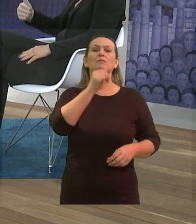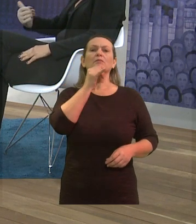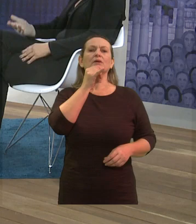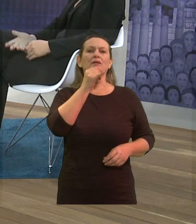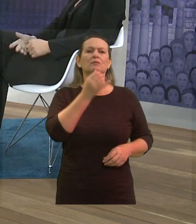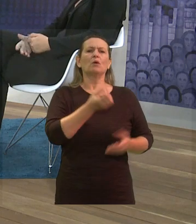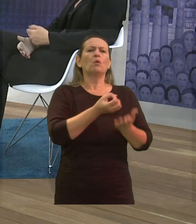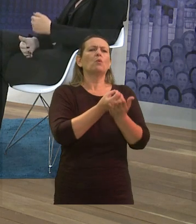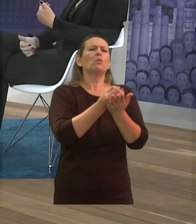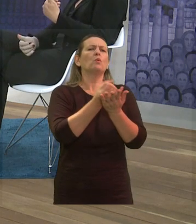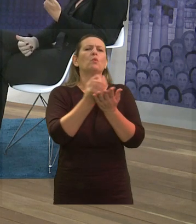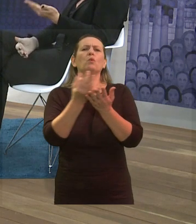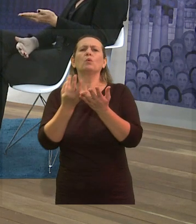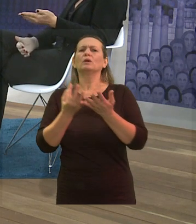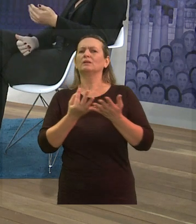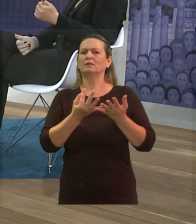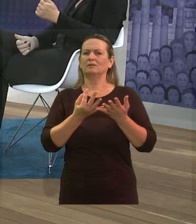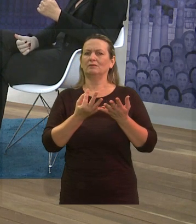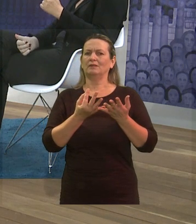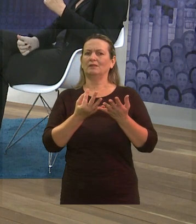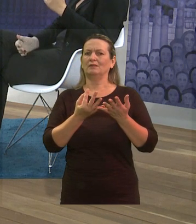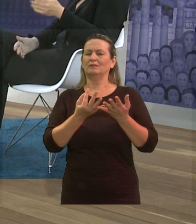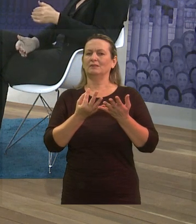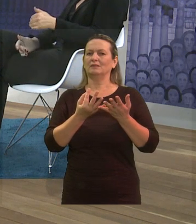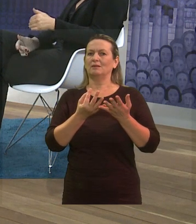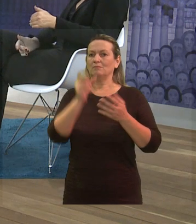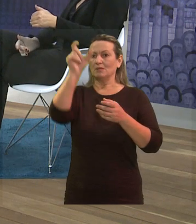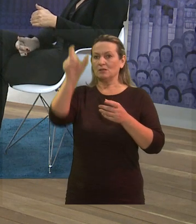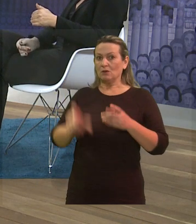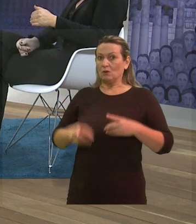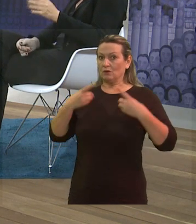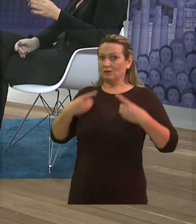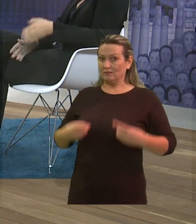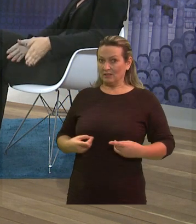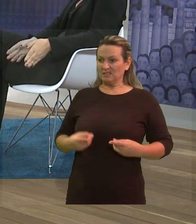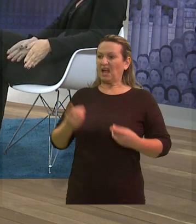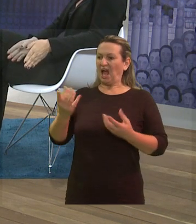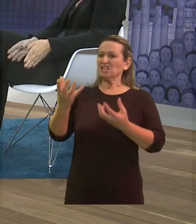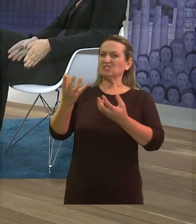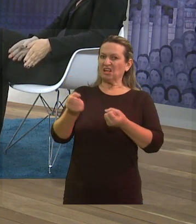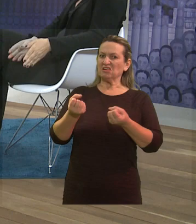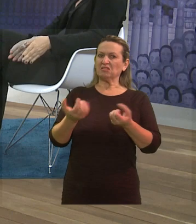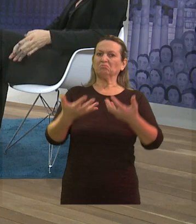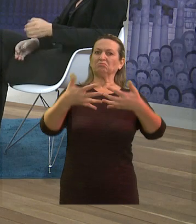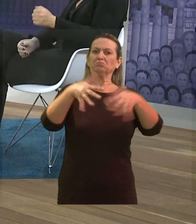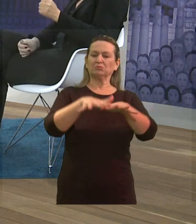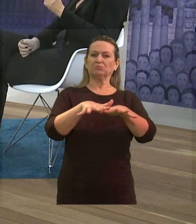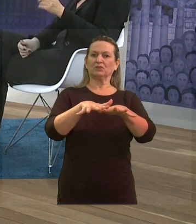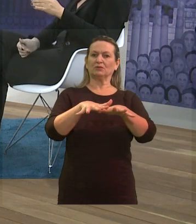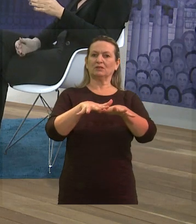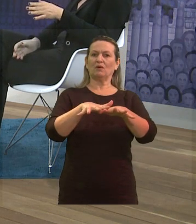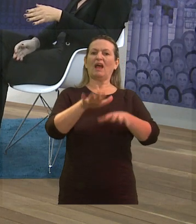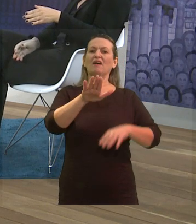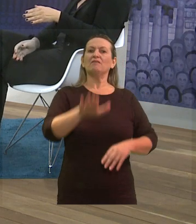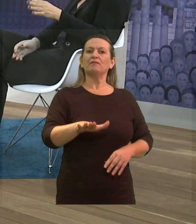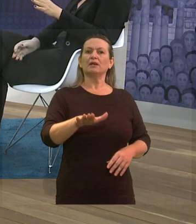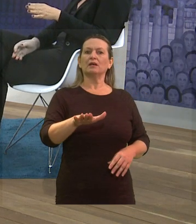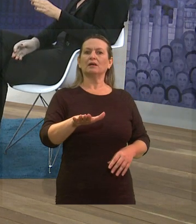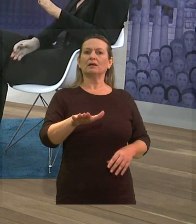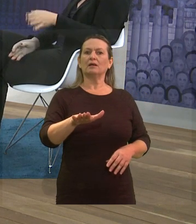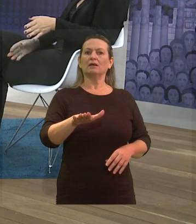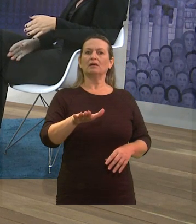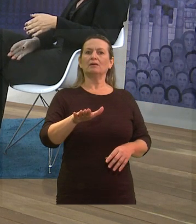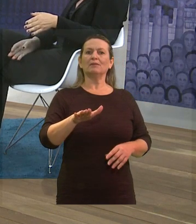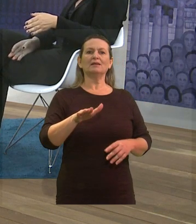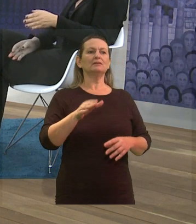quantas vezes é aceita a pessoa com uma deficiência em de aula, mas só fisicamente, né, que ela é mantida na sala de aula, mas